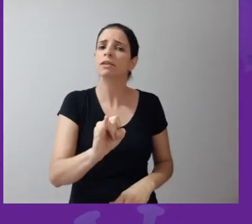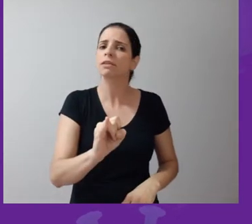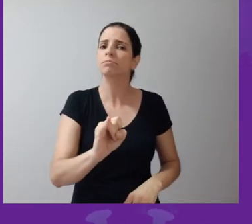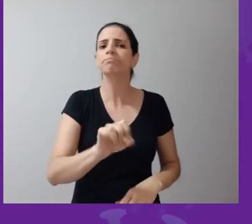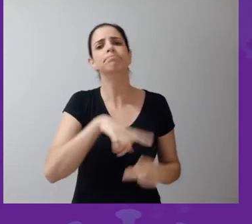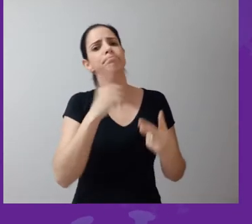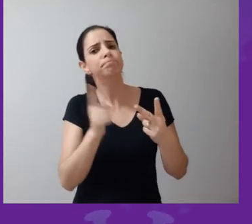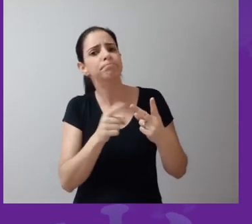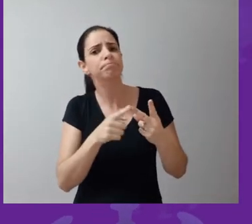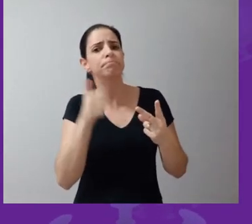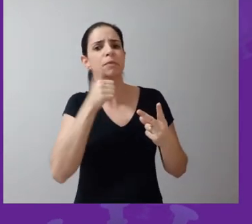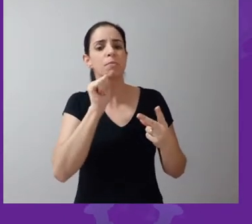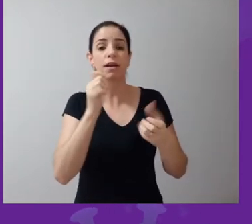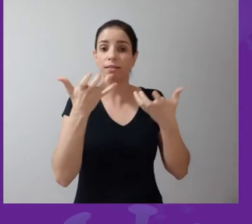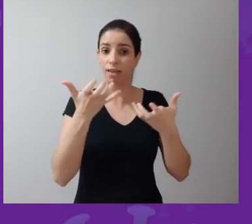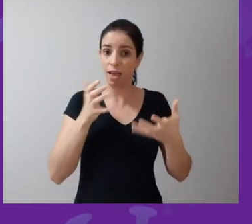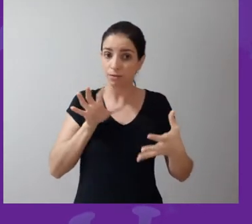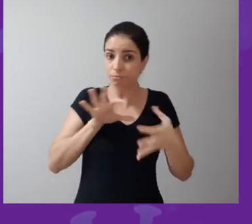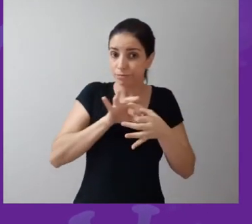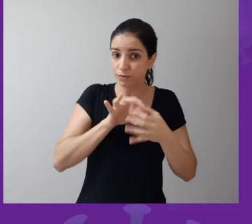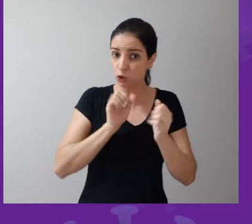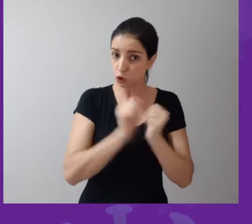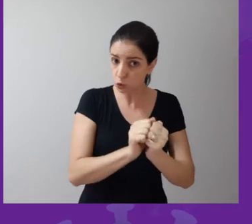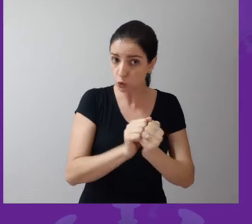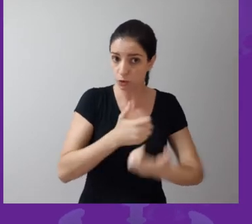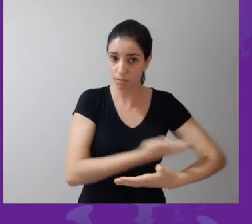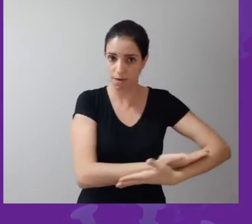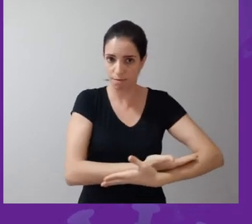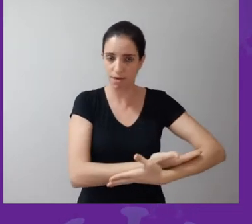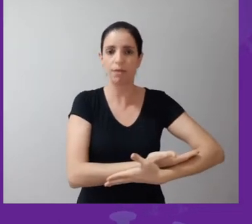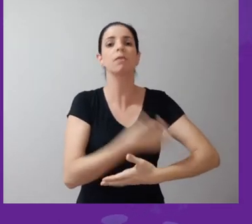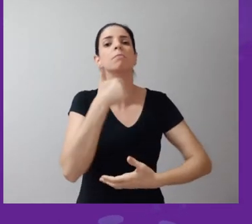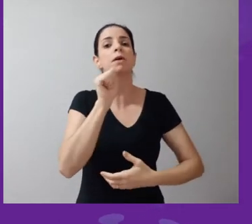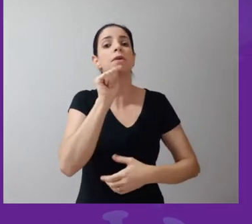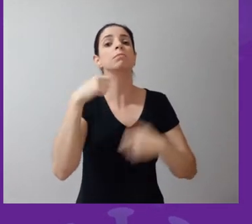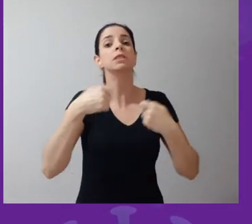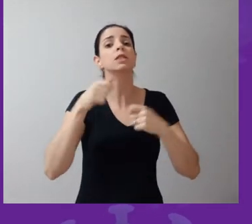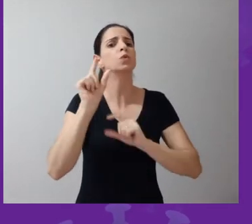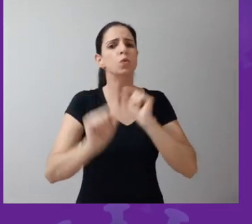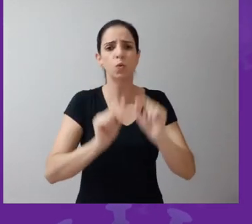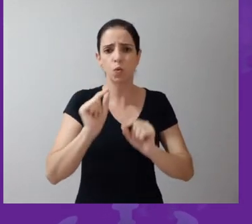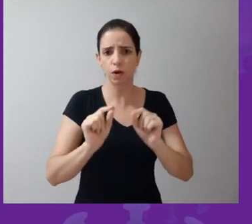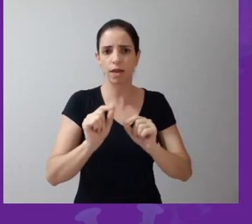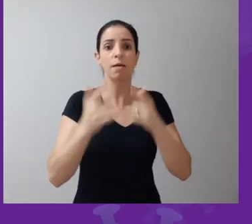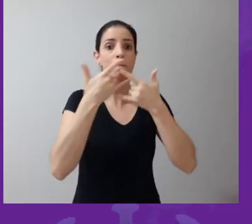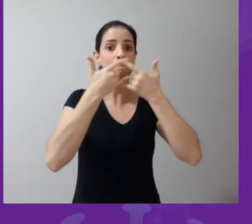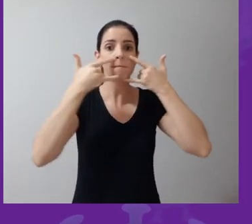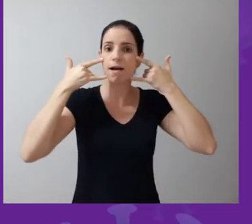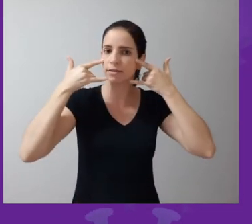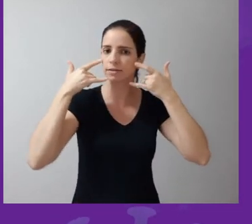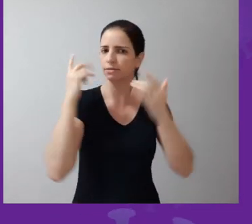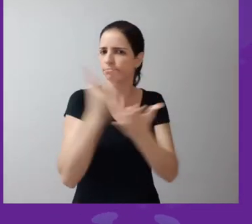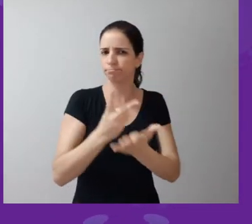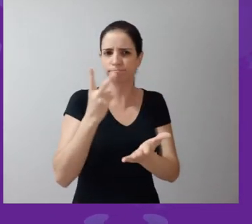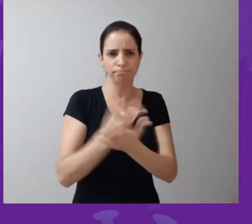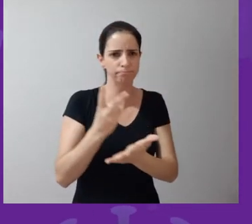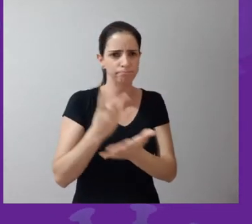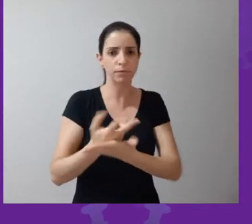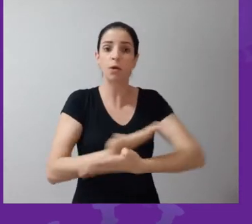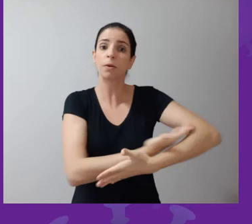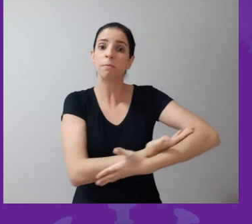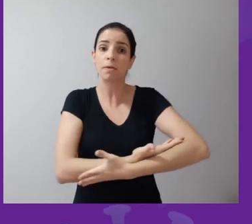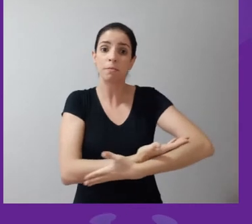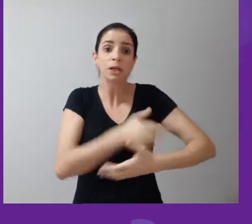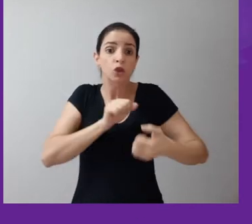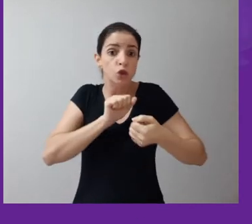eu quero continuar dando mamar no peito. Então, o que a mãe vai fazer? Vai usar a máscara o tempo todo, a criança fica em isolamento junto com a